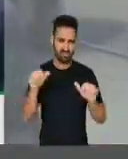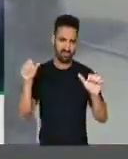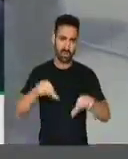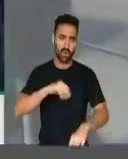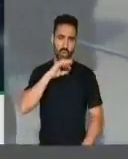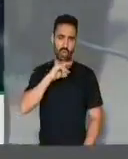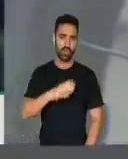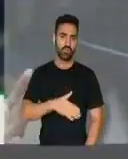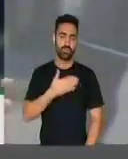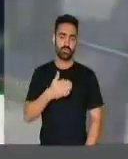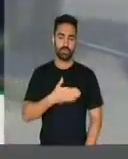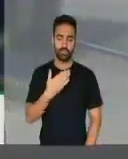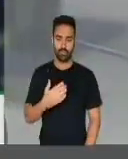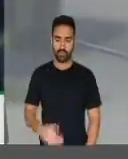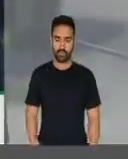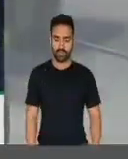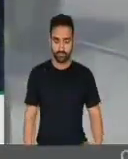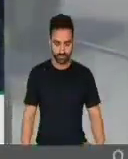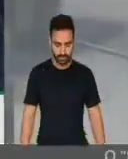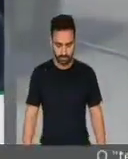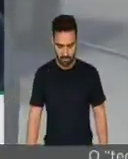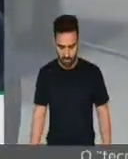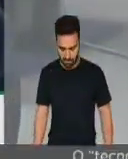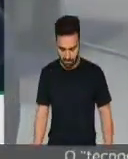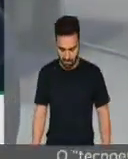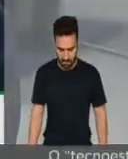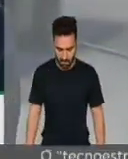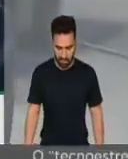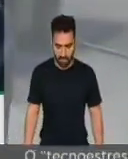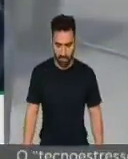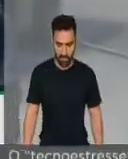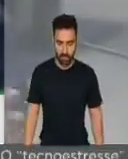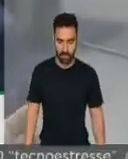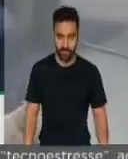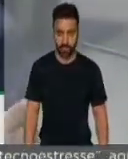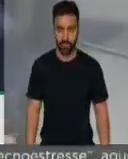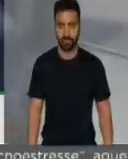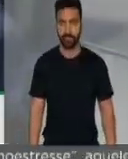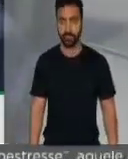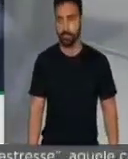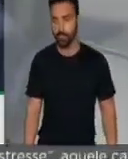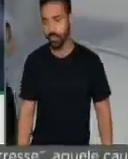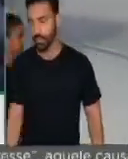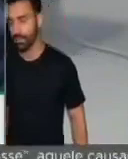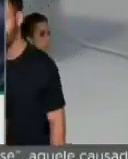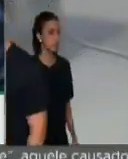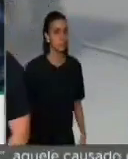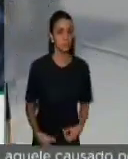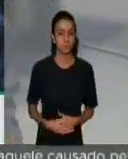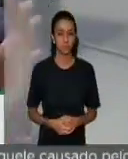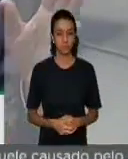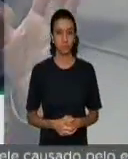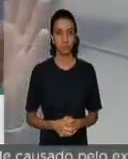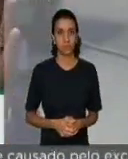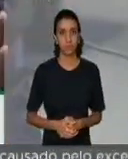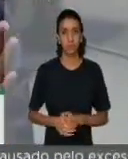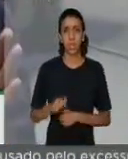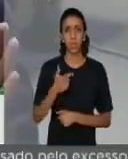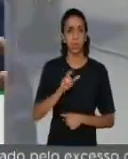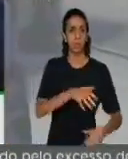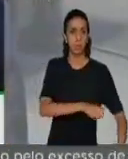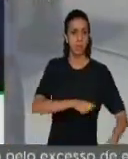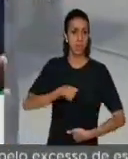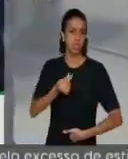ele está indiciando o Janot não aconteceu mala nenhuma, não teve gravação com o